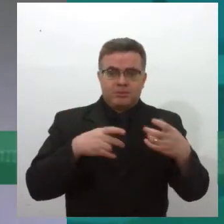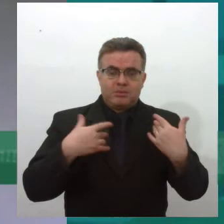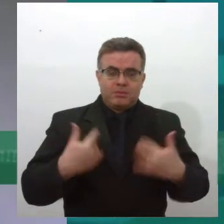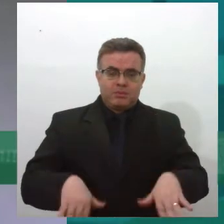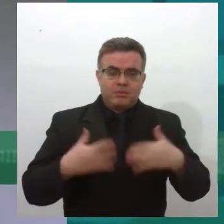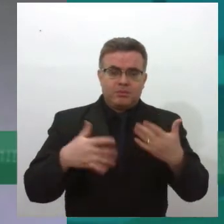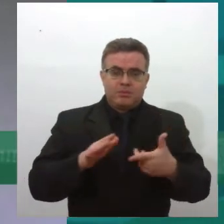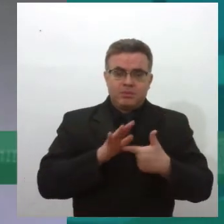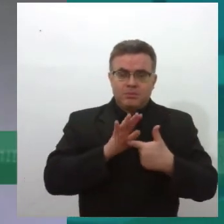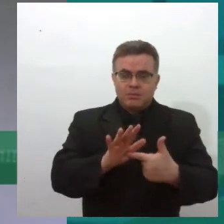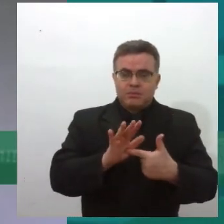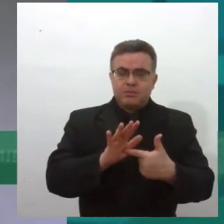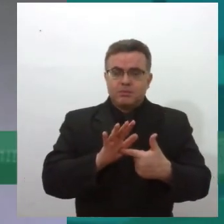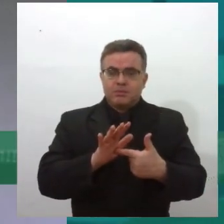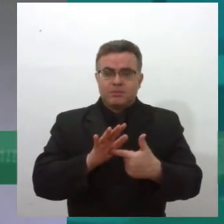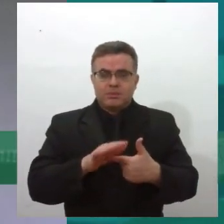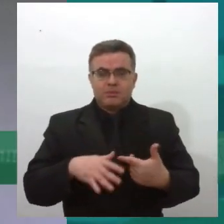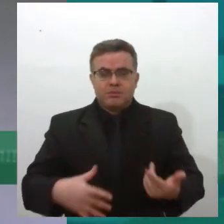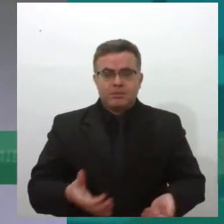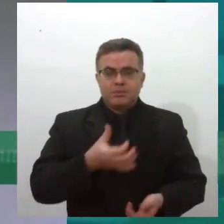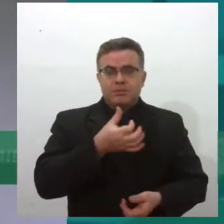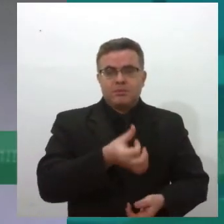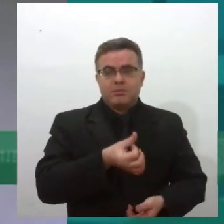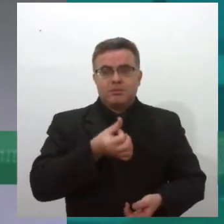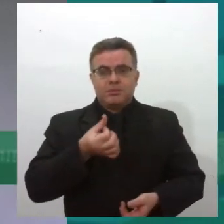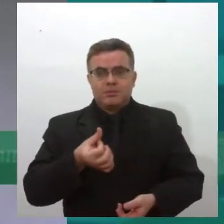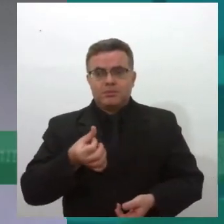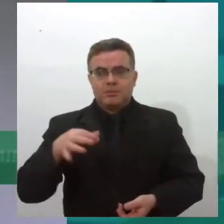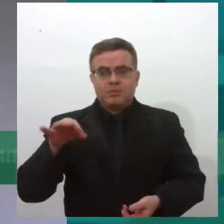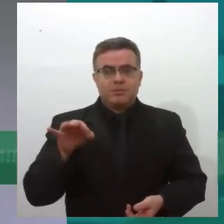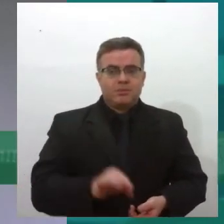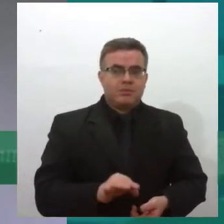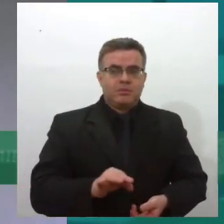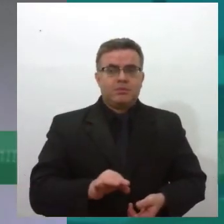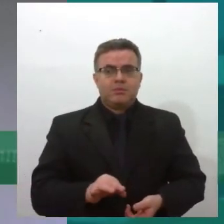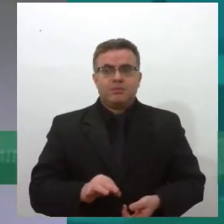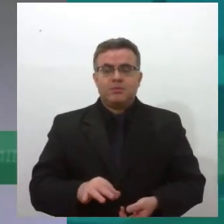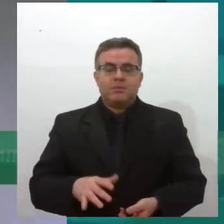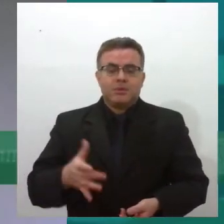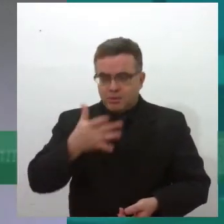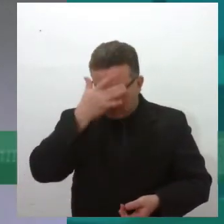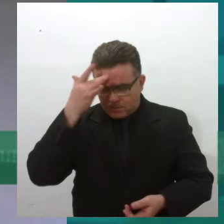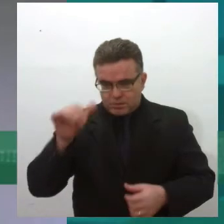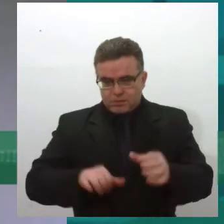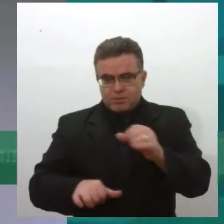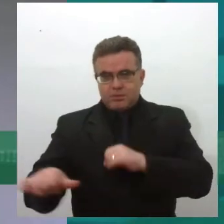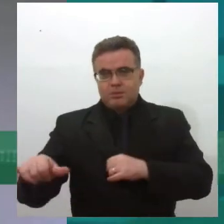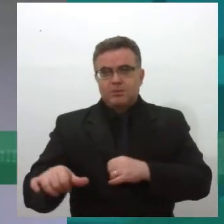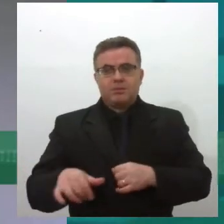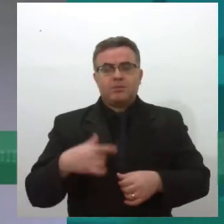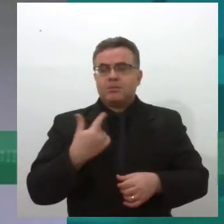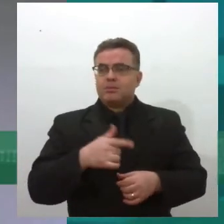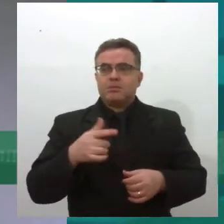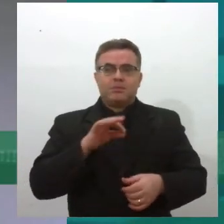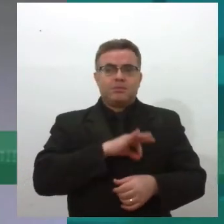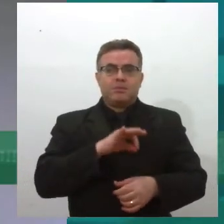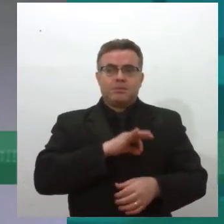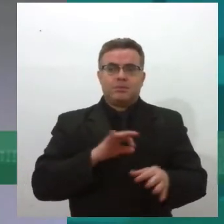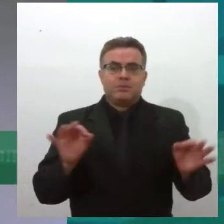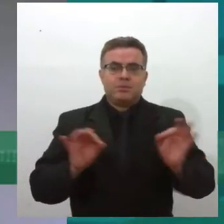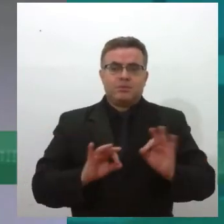mostrando que 66% dos transplantados hoje não tem fonte de renda.